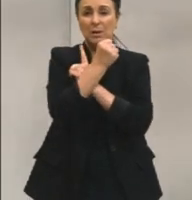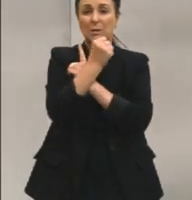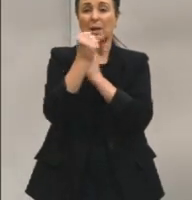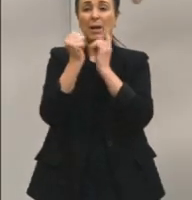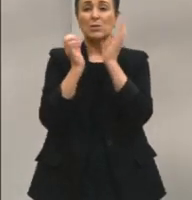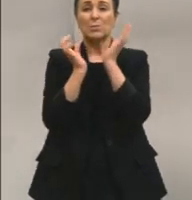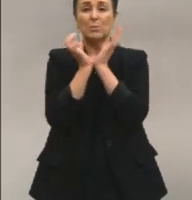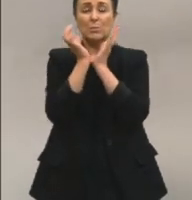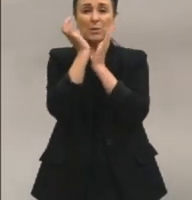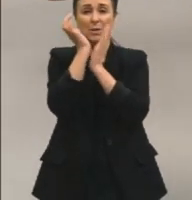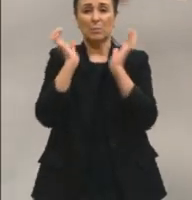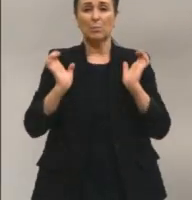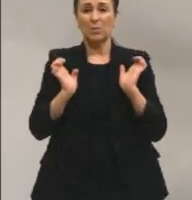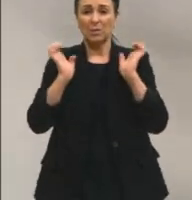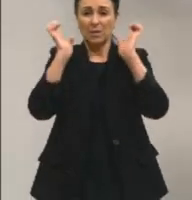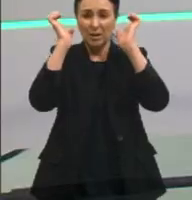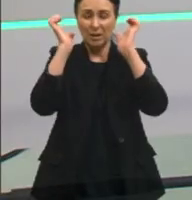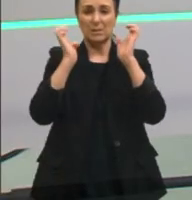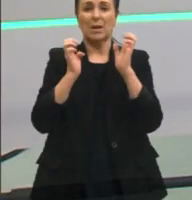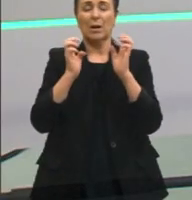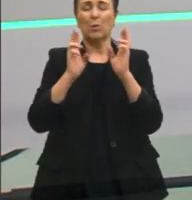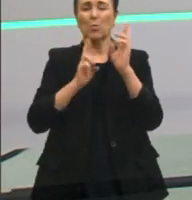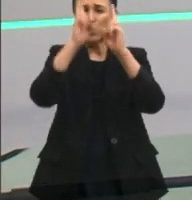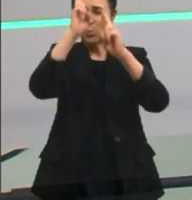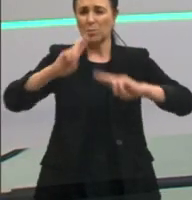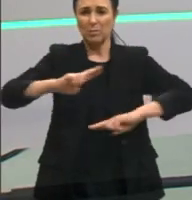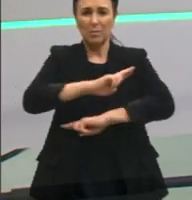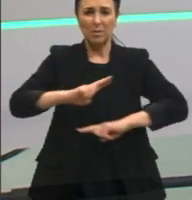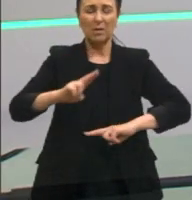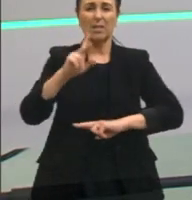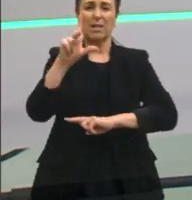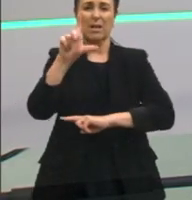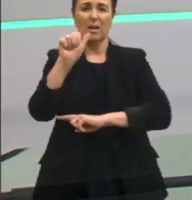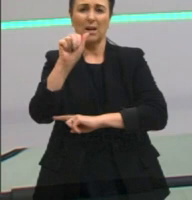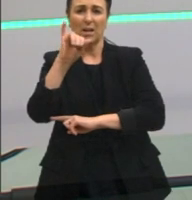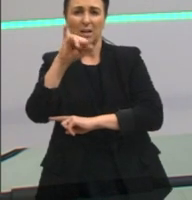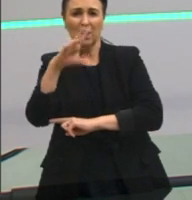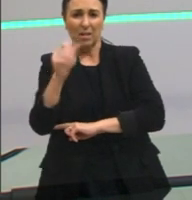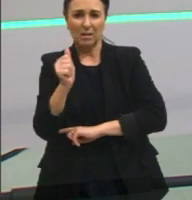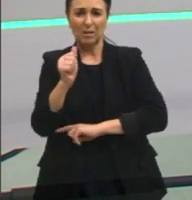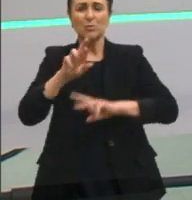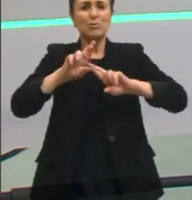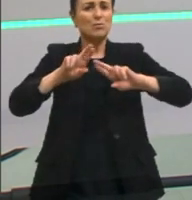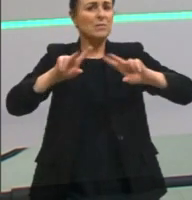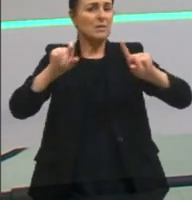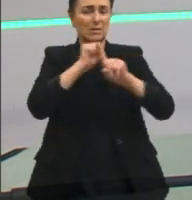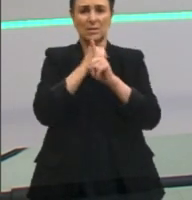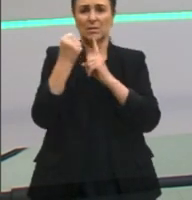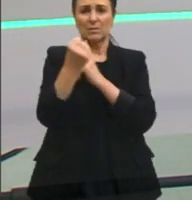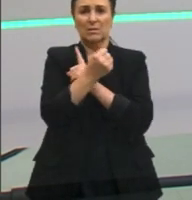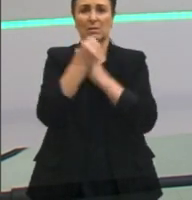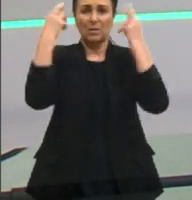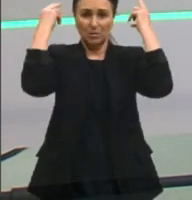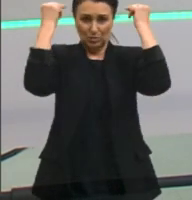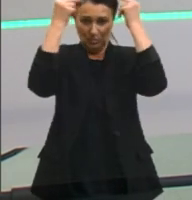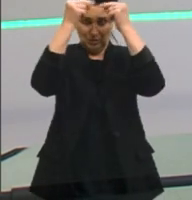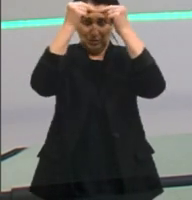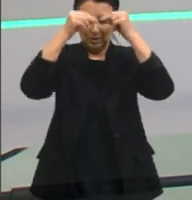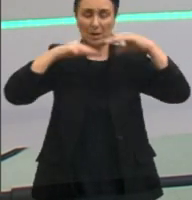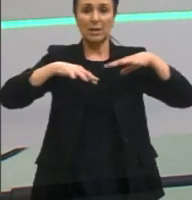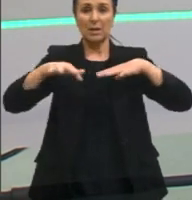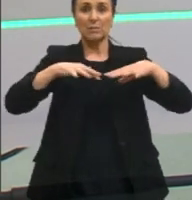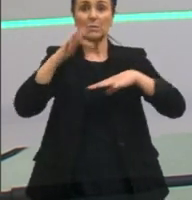racionalista, laica, bem diferente da sociedade grega lá que nos referimos antes. E a Revolução